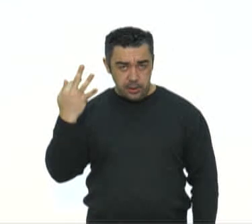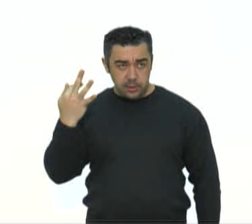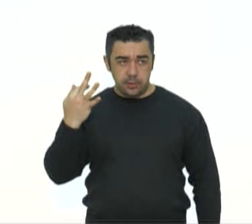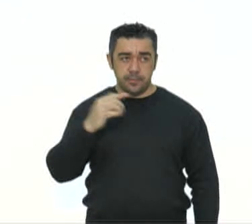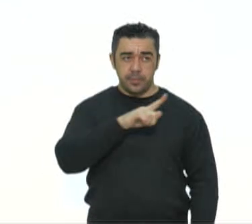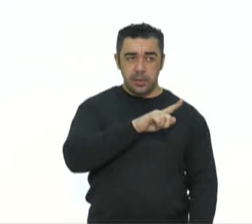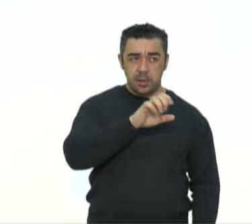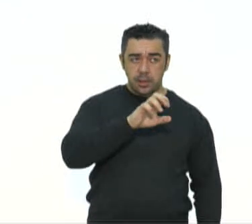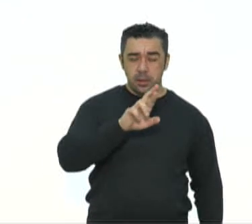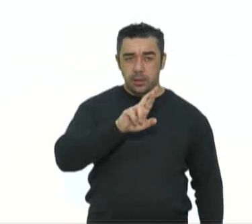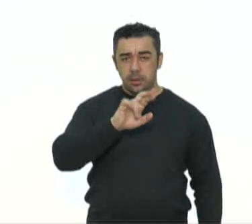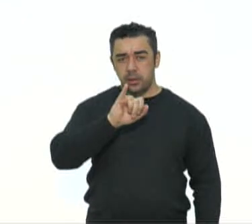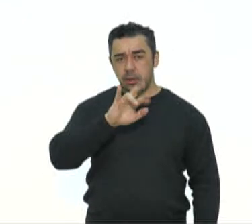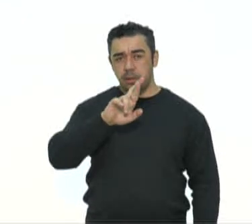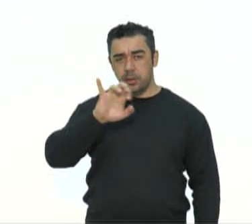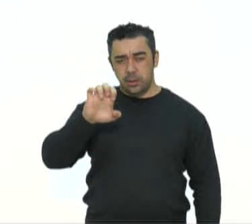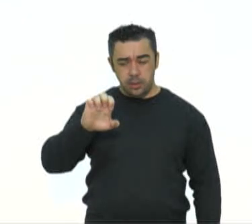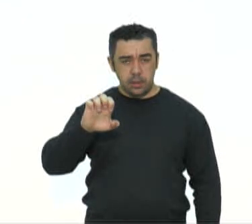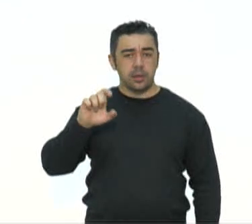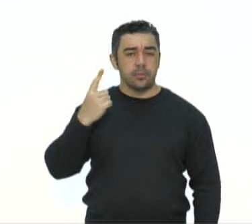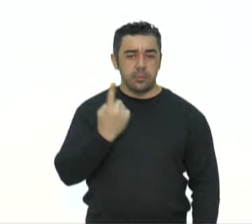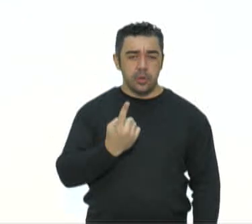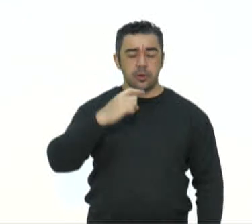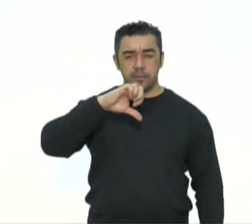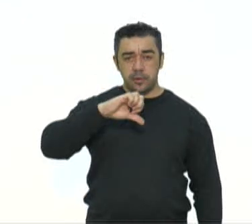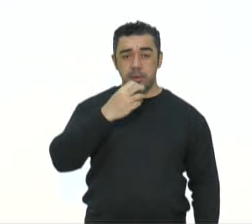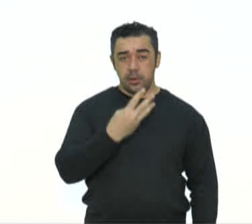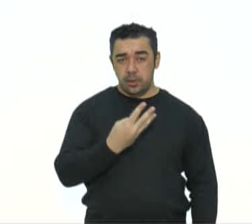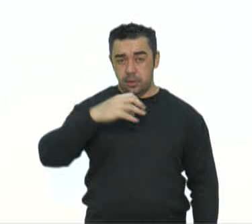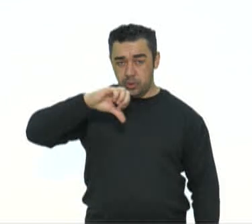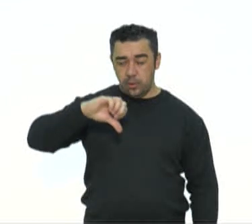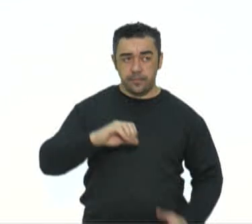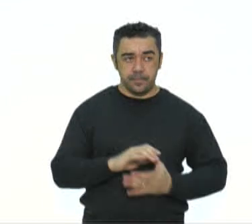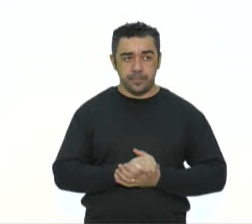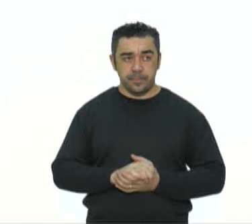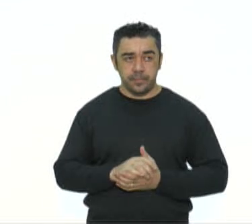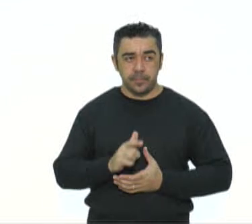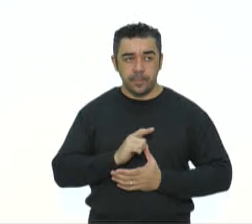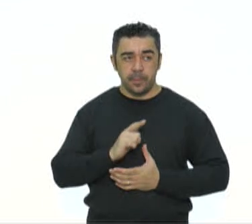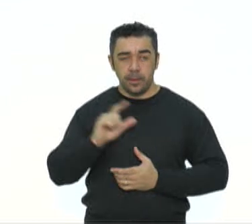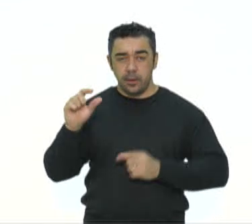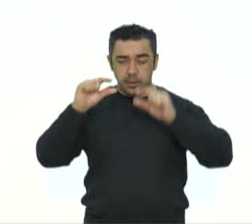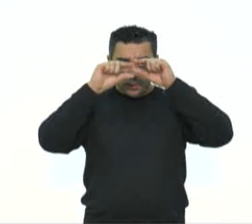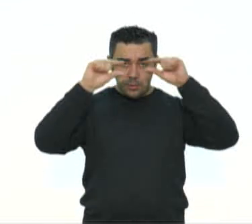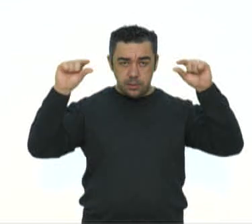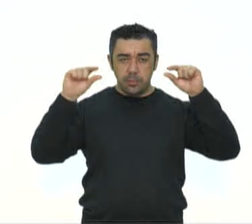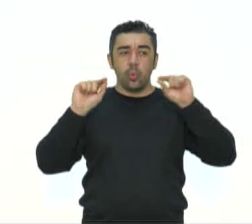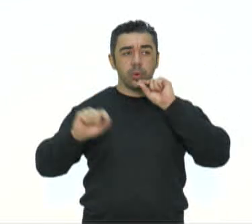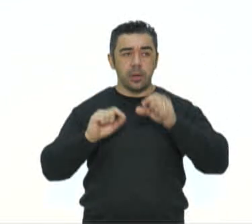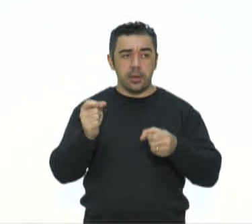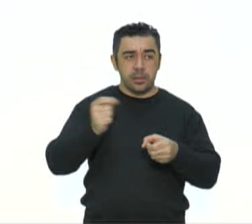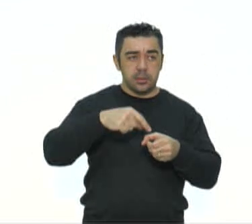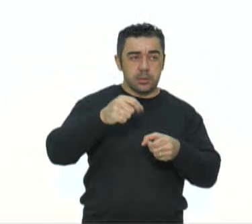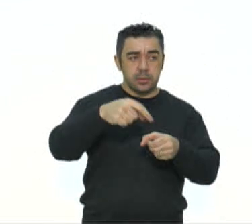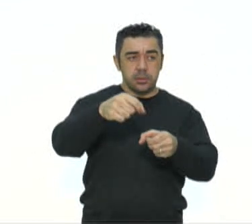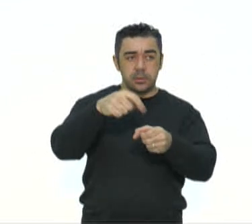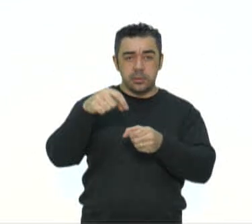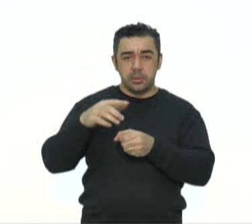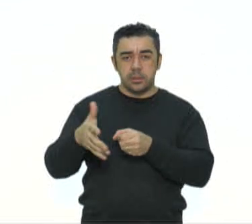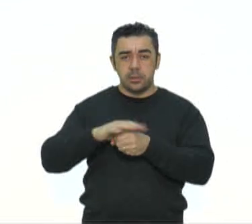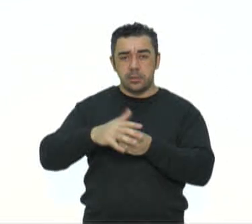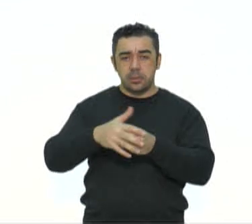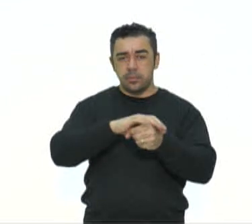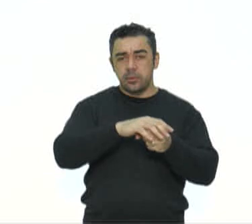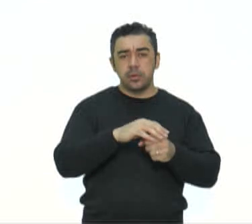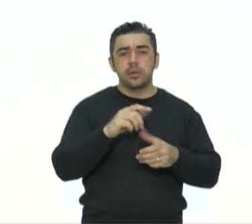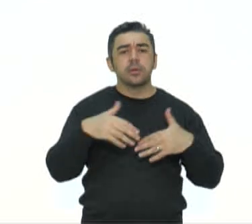de 28 de abril de 1939. Em cima, tá escrito os semeadores. E embaixo, qual